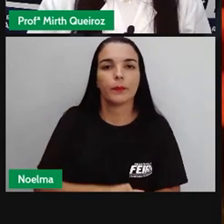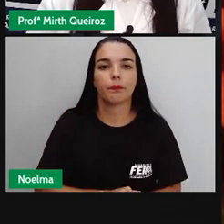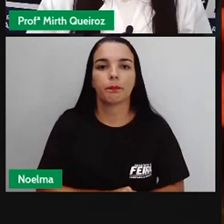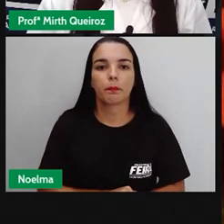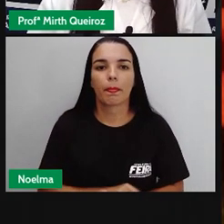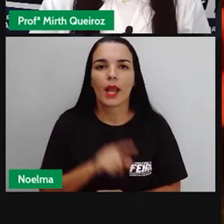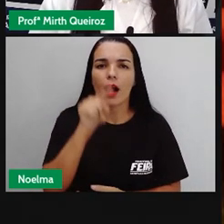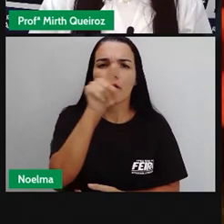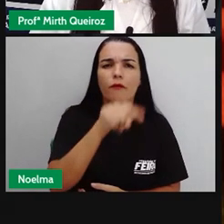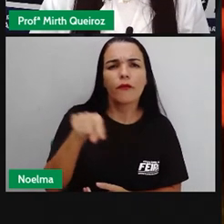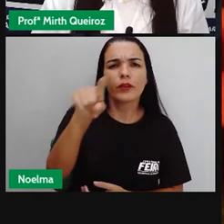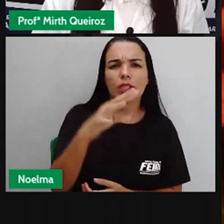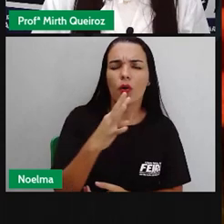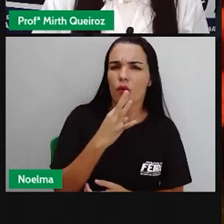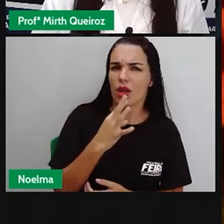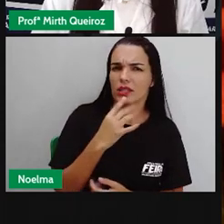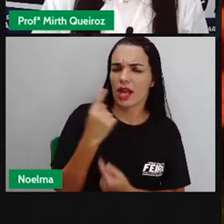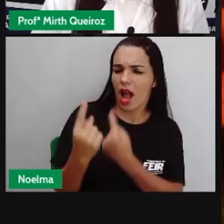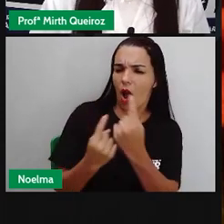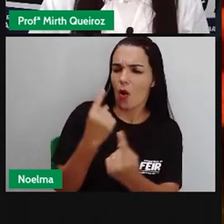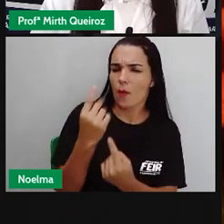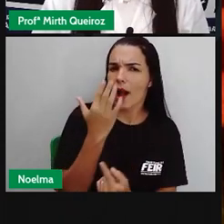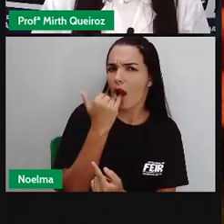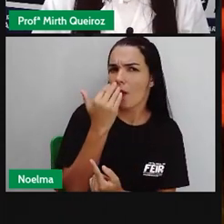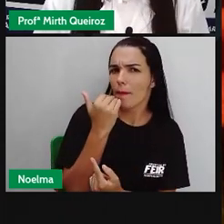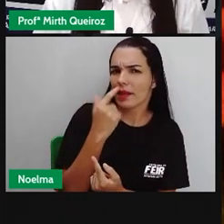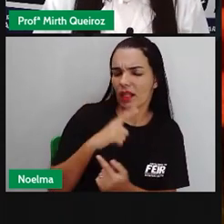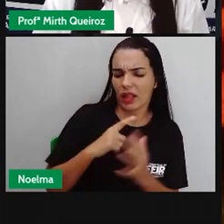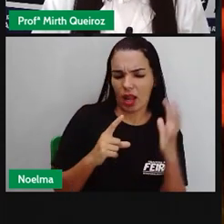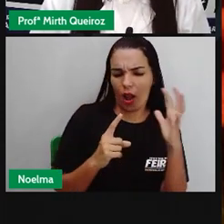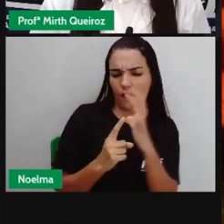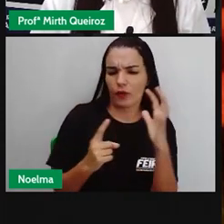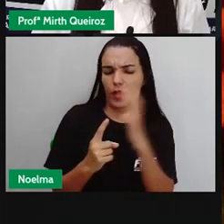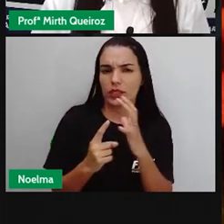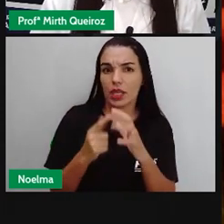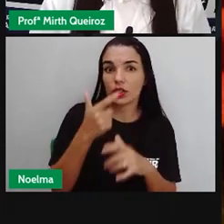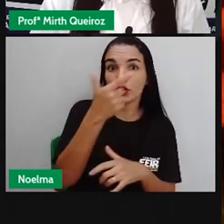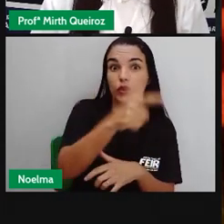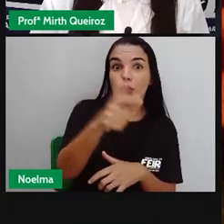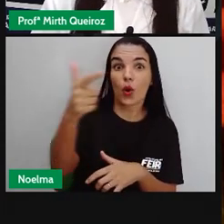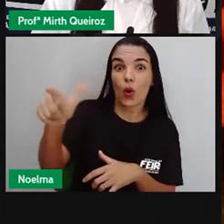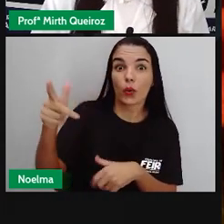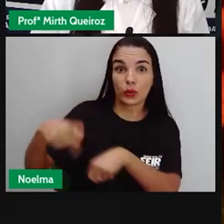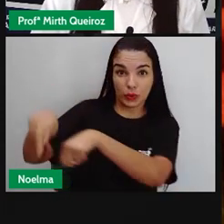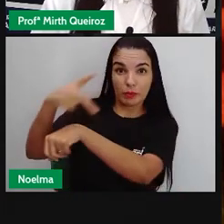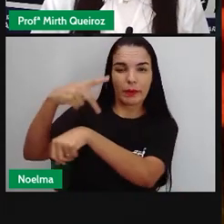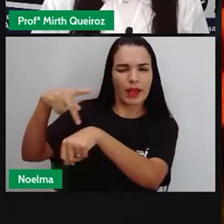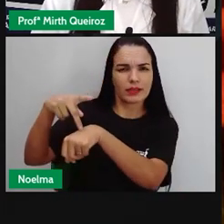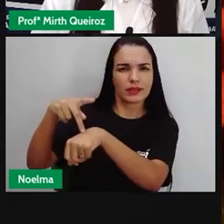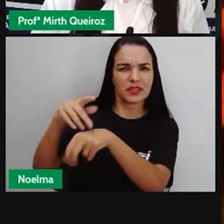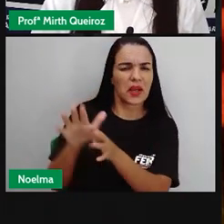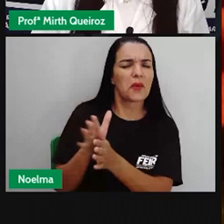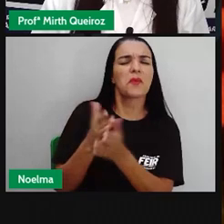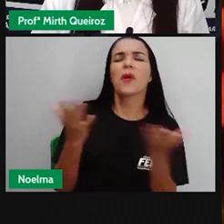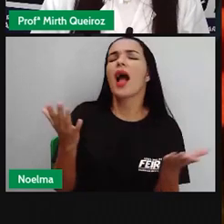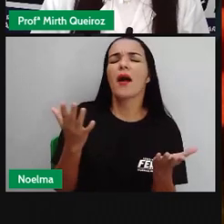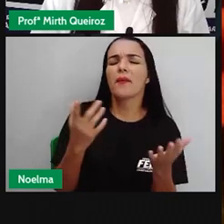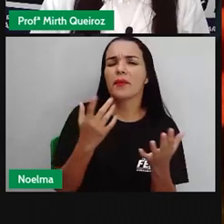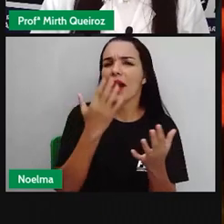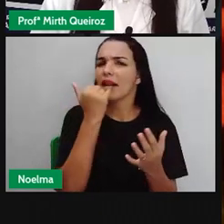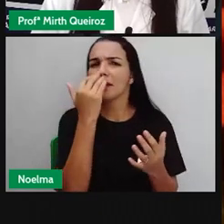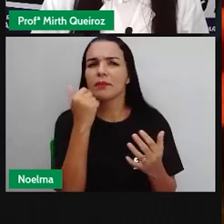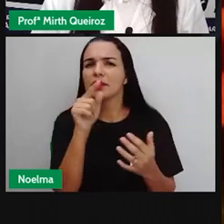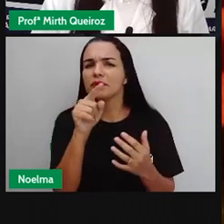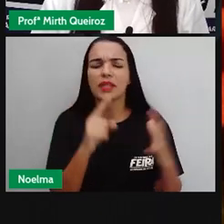Você conhece algum alimento que foi influência de outros povos? Que alimentos são esses? Que alimentos vocês conhecem